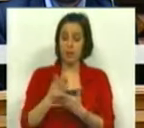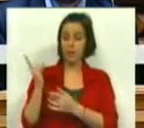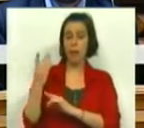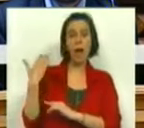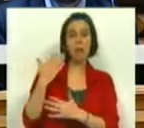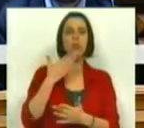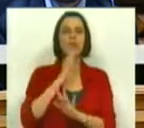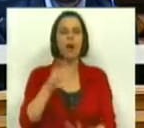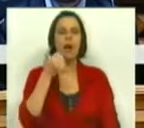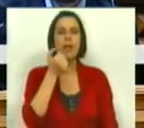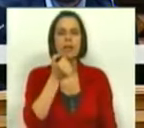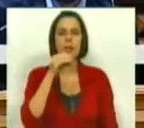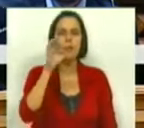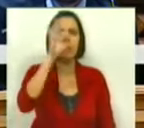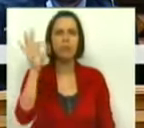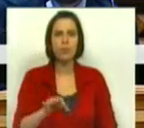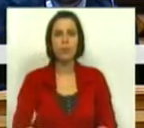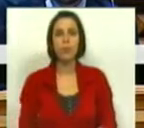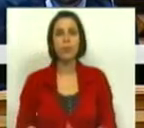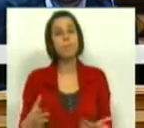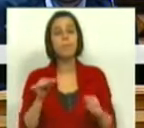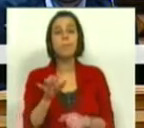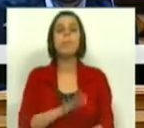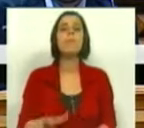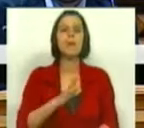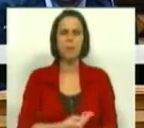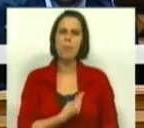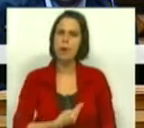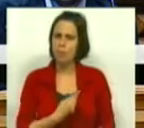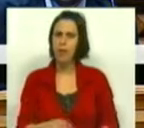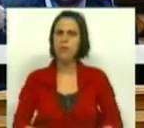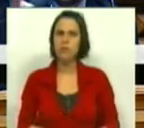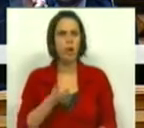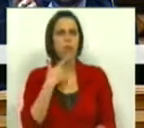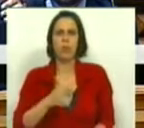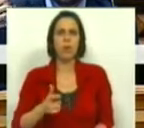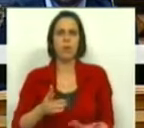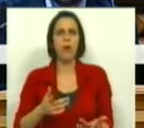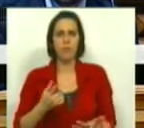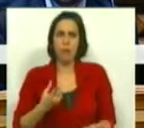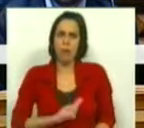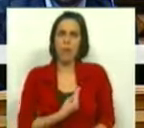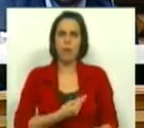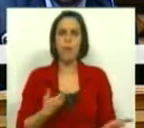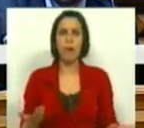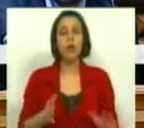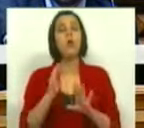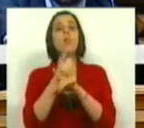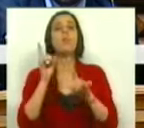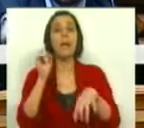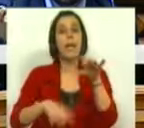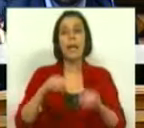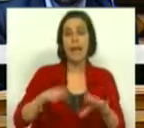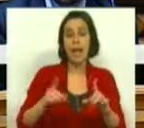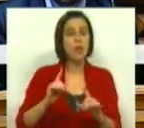março, já aumentaram 50%. Esta situação é preocupante, não pode deixar de ser preocupante, porquanto